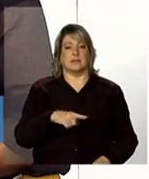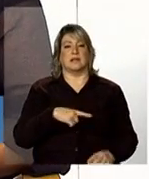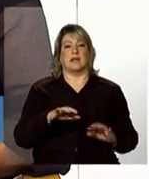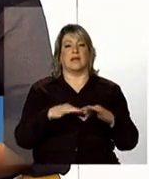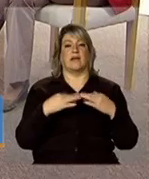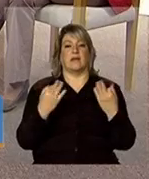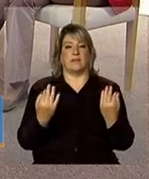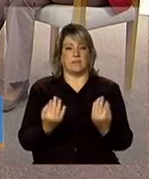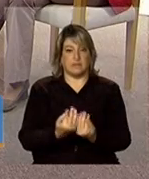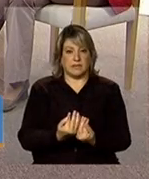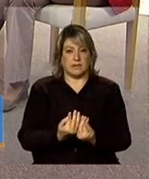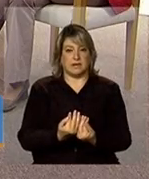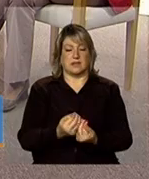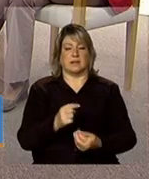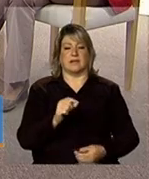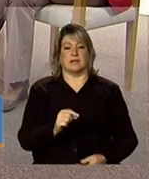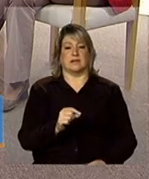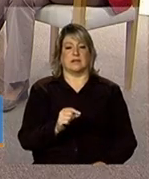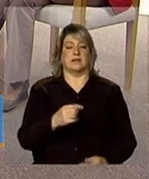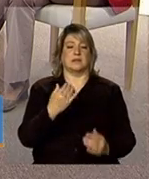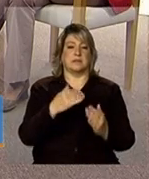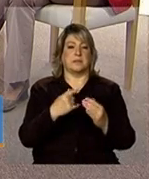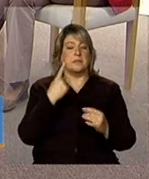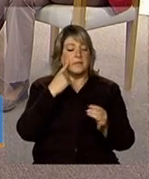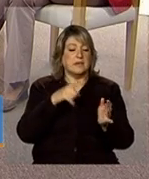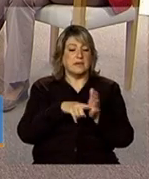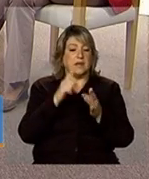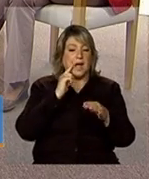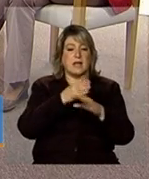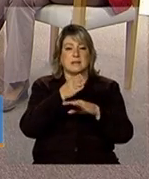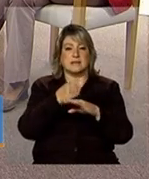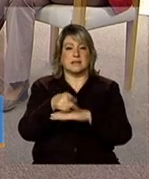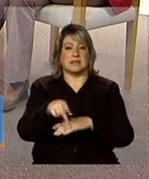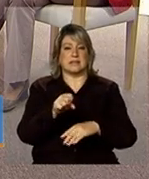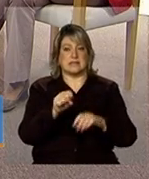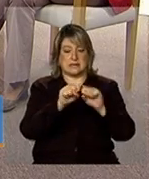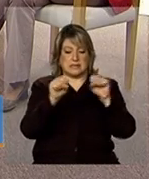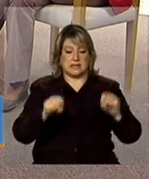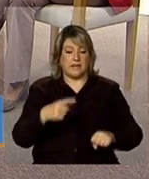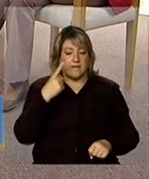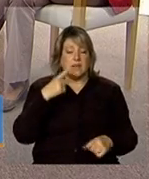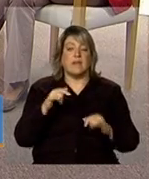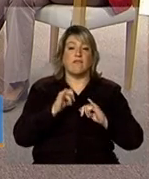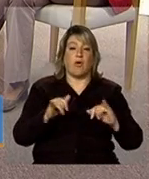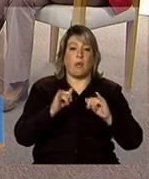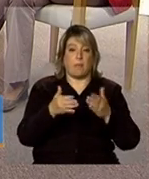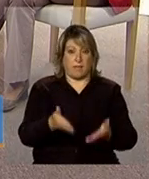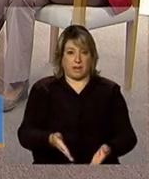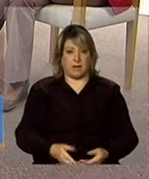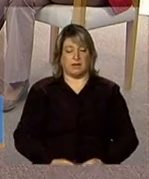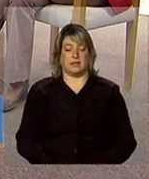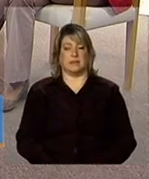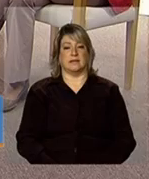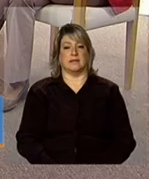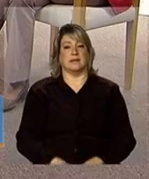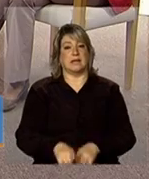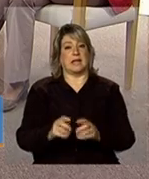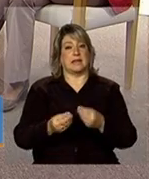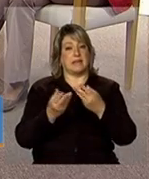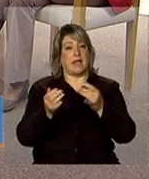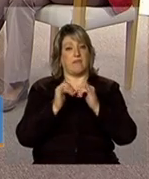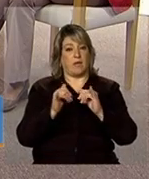já estão em acompanhamento devem acessar ao sistema de condicionalidades para informar e também deve fazer